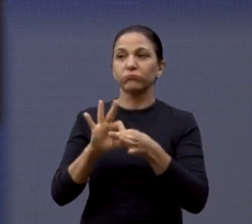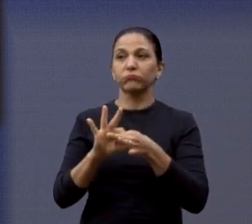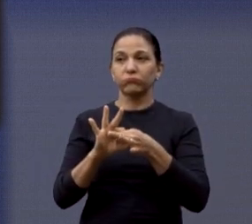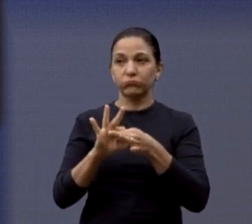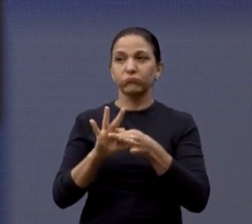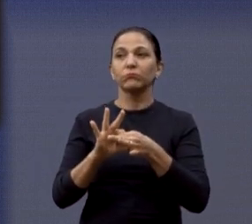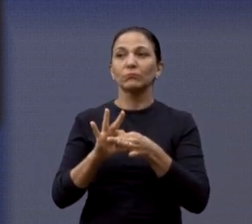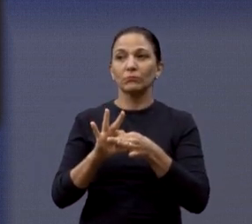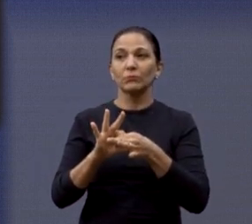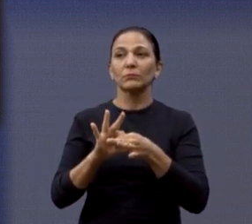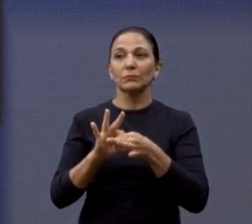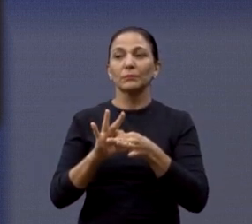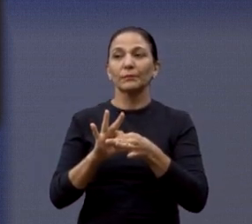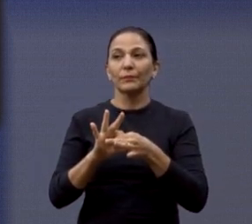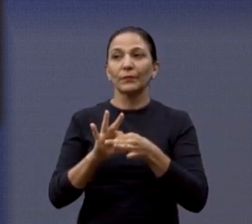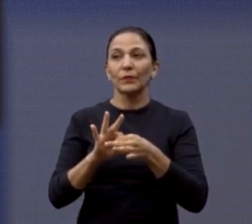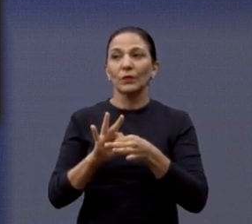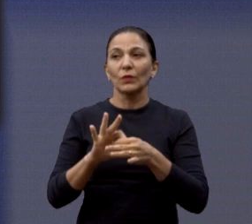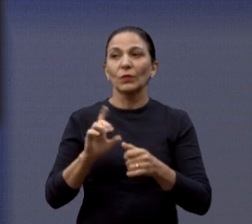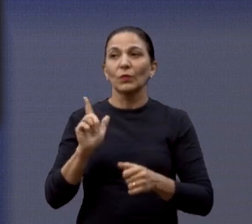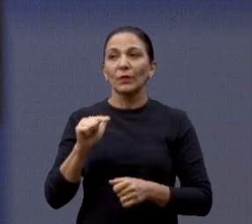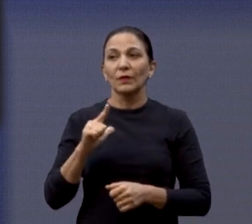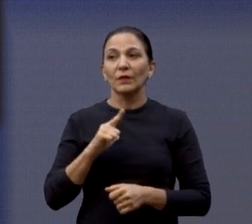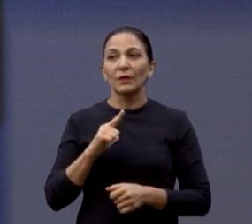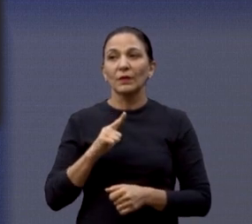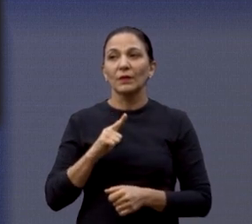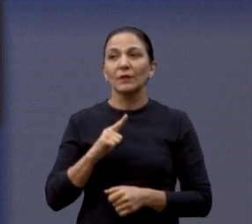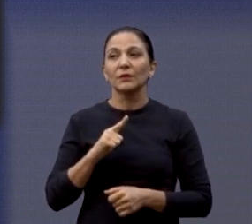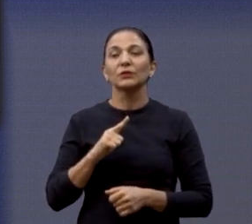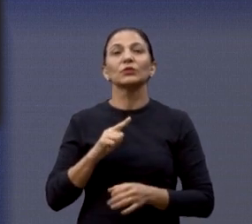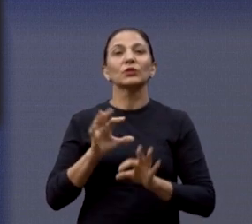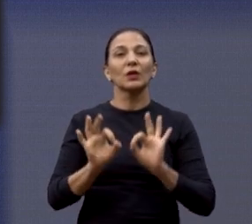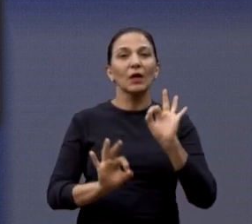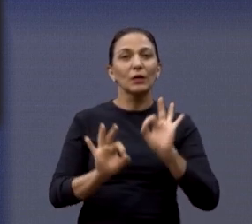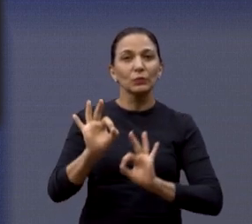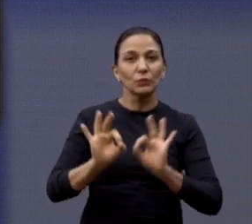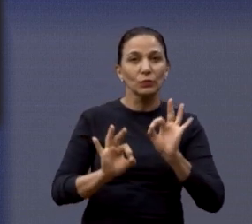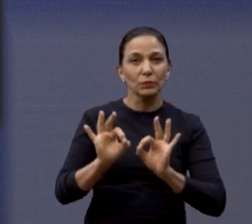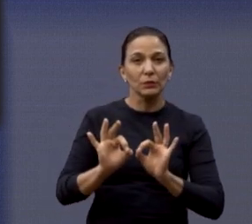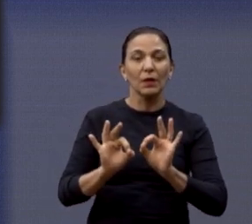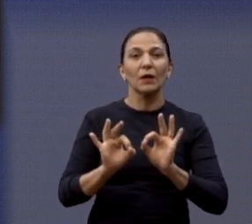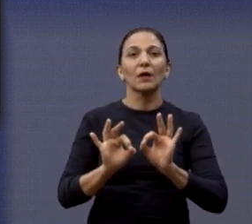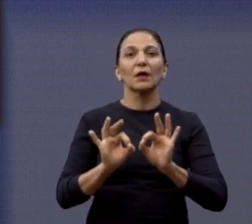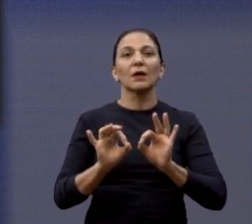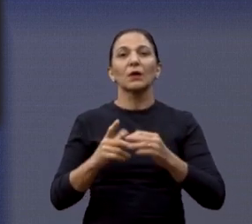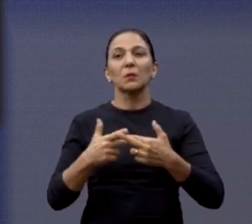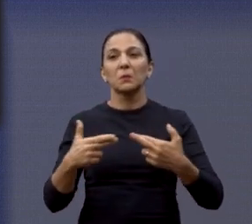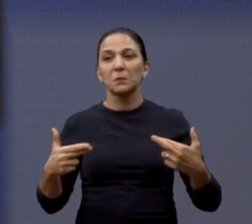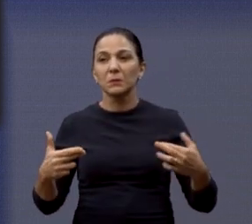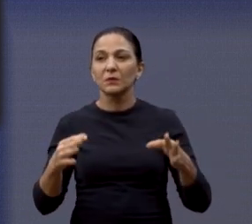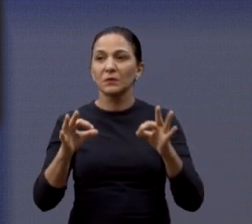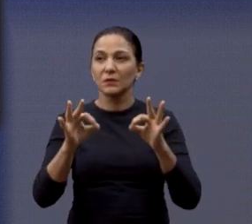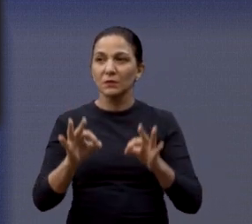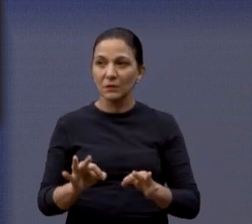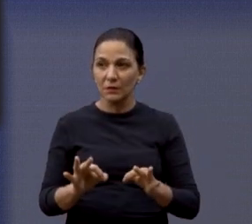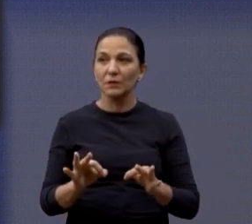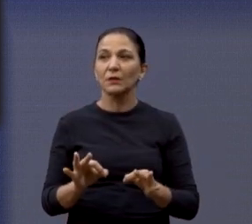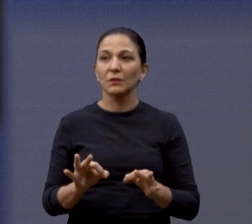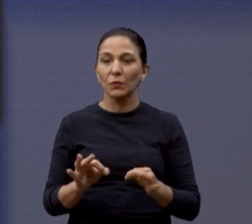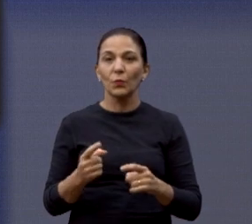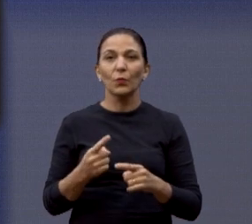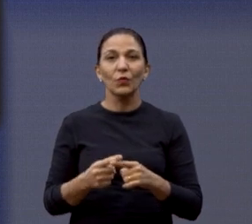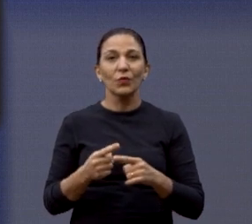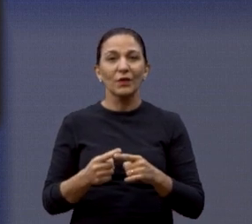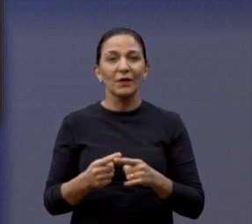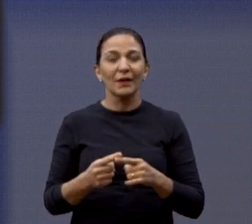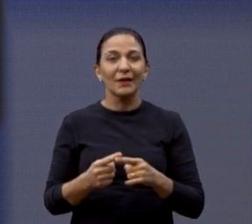Poço Saulo. Já passou o BGS, passou agora o Imprima. O Imprima, por causa da